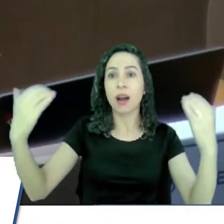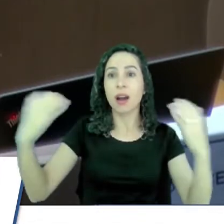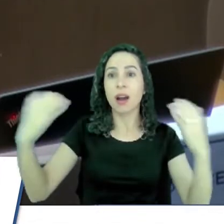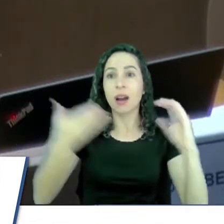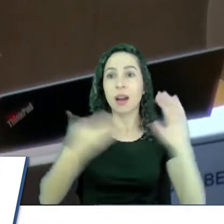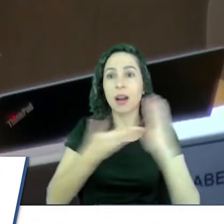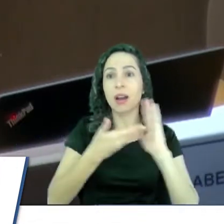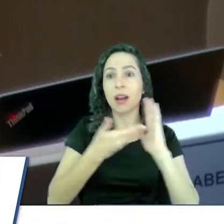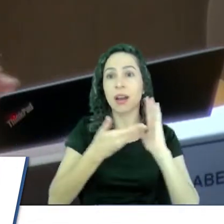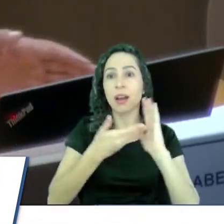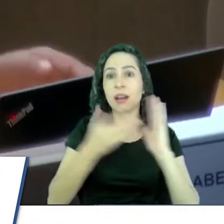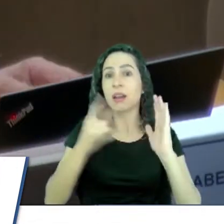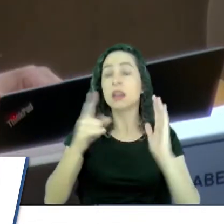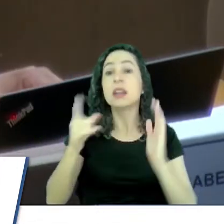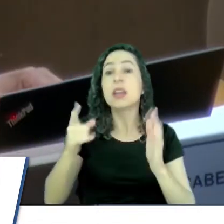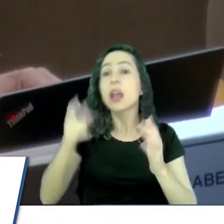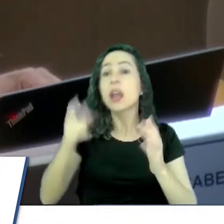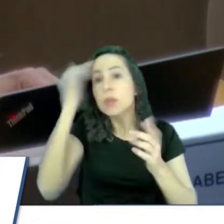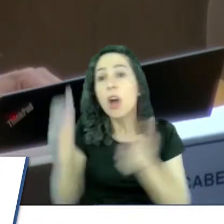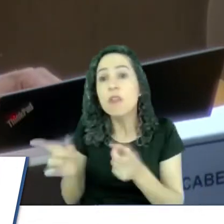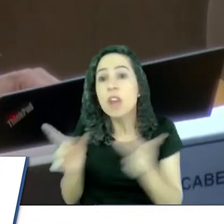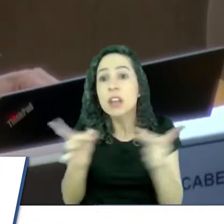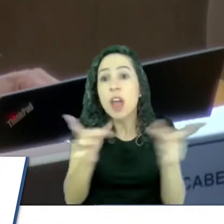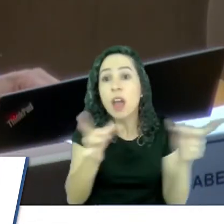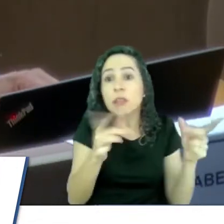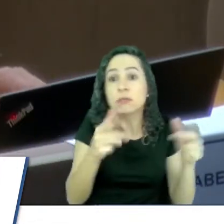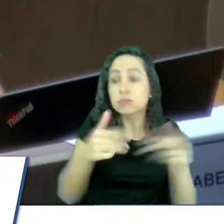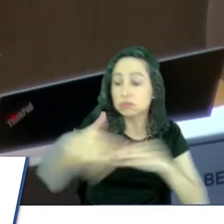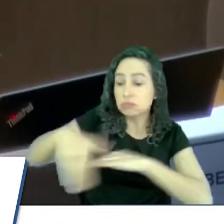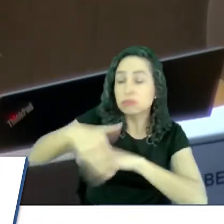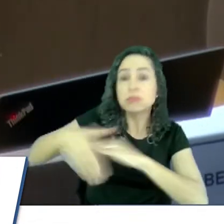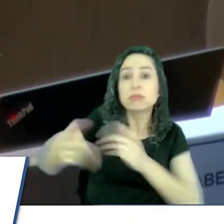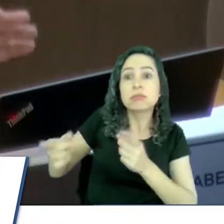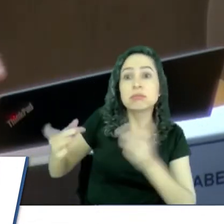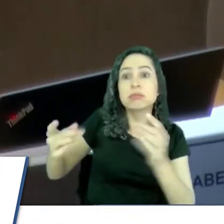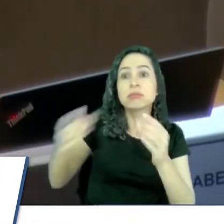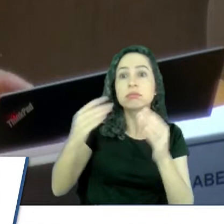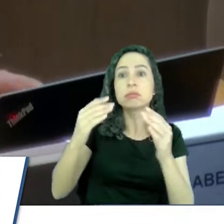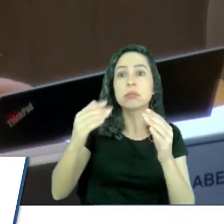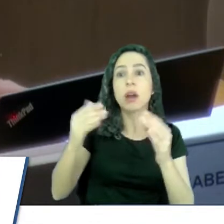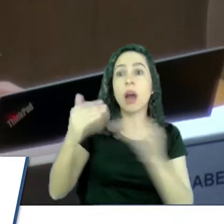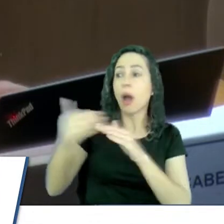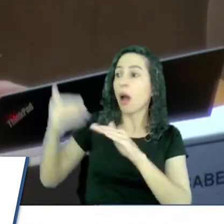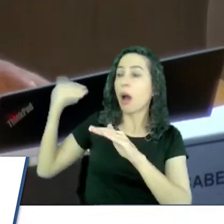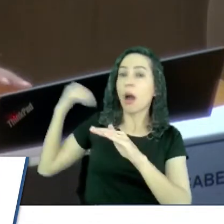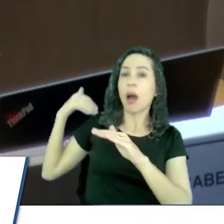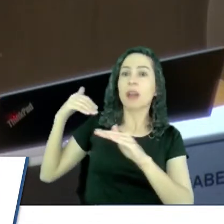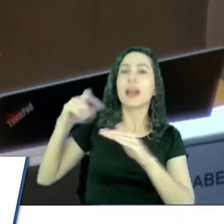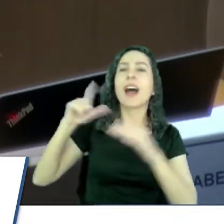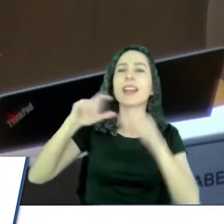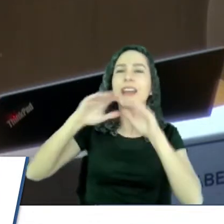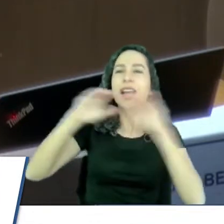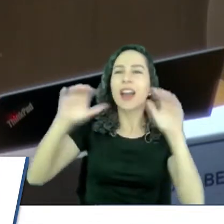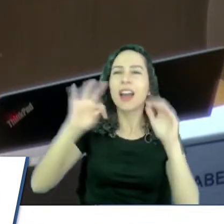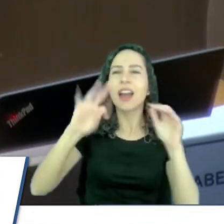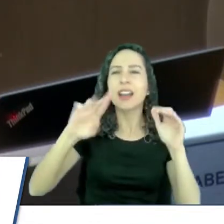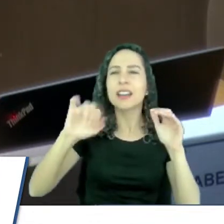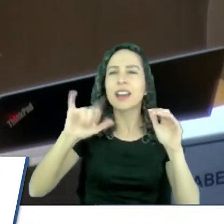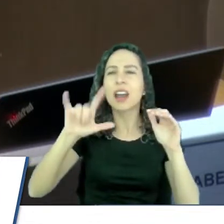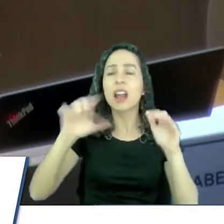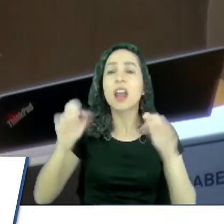camelô vendendo as coisas para todo lado. Atrás da Câmara dos Deputados tem um trailer que faz marmitex,